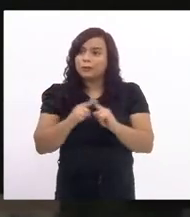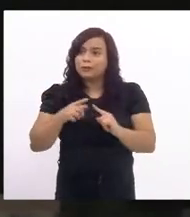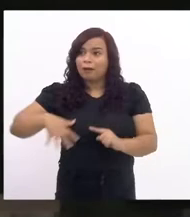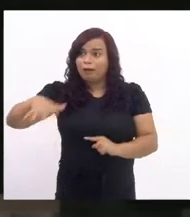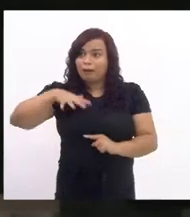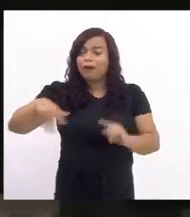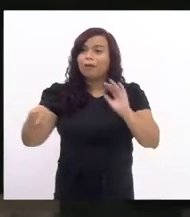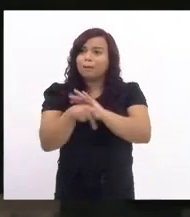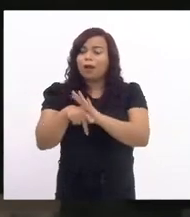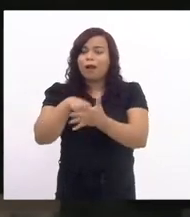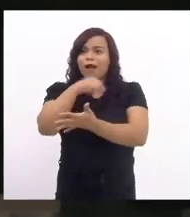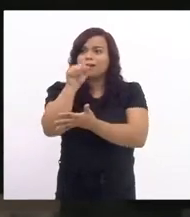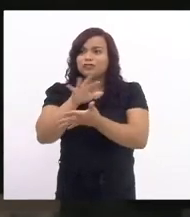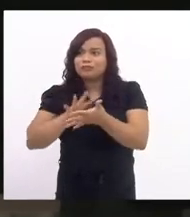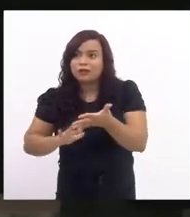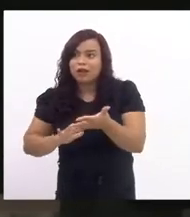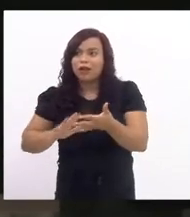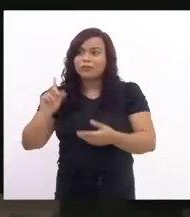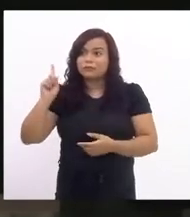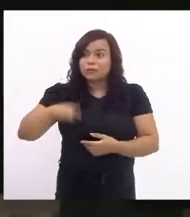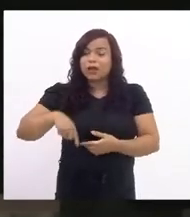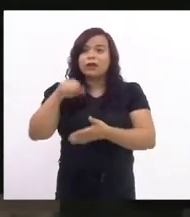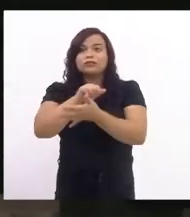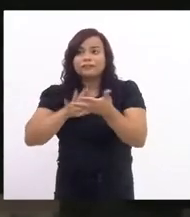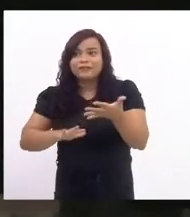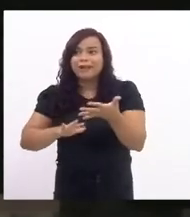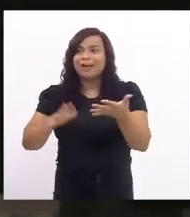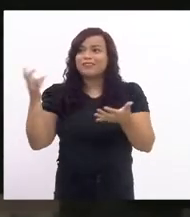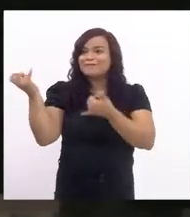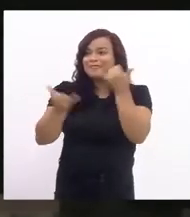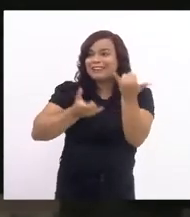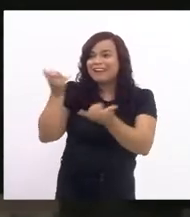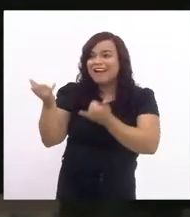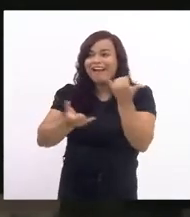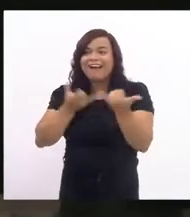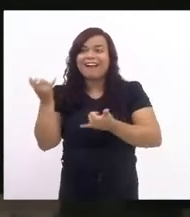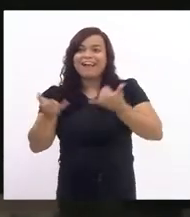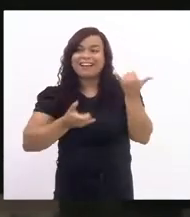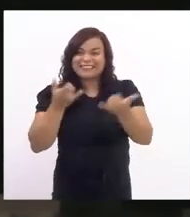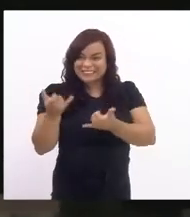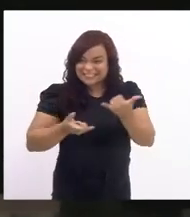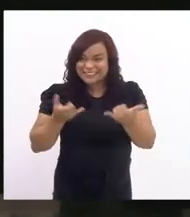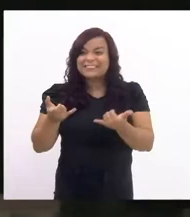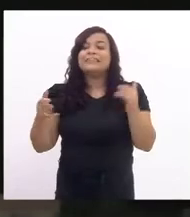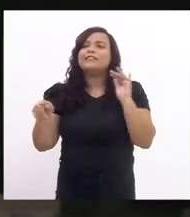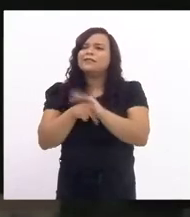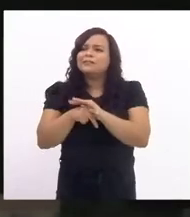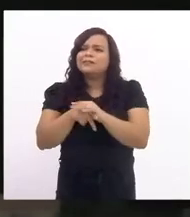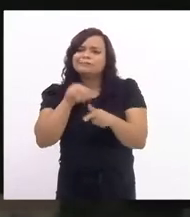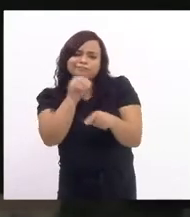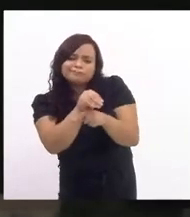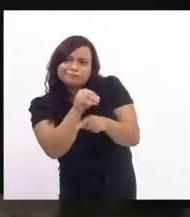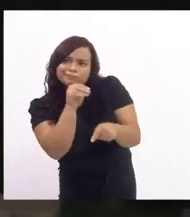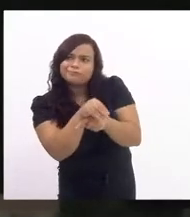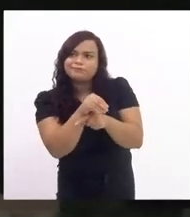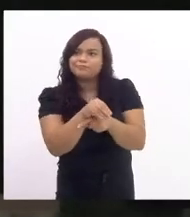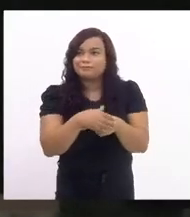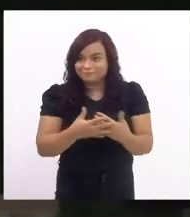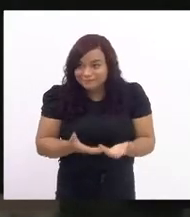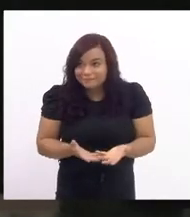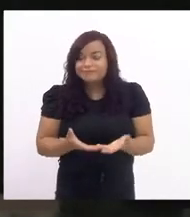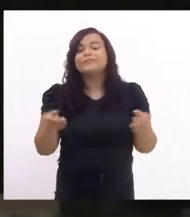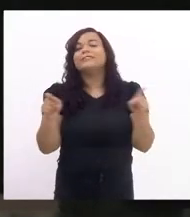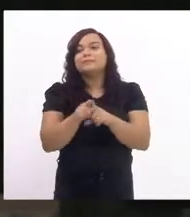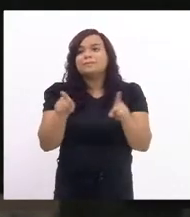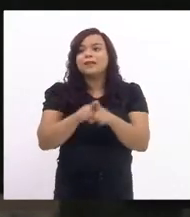atividades que são atividades recreativas atividades assistenciais atividades